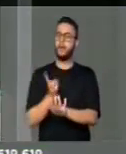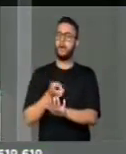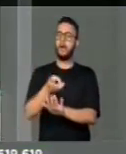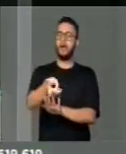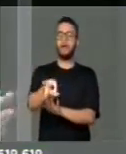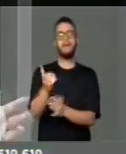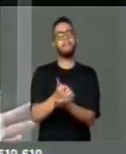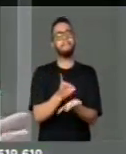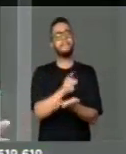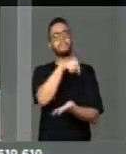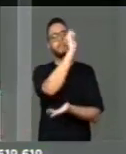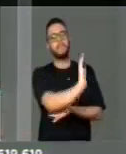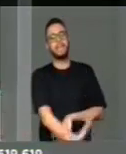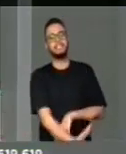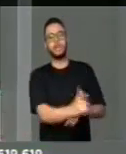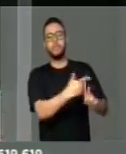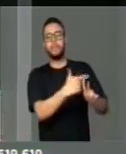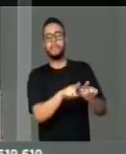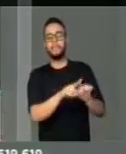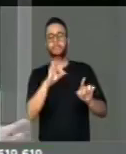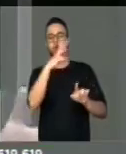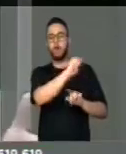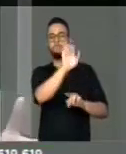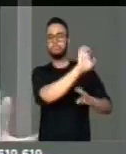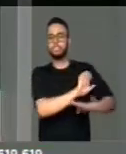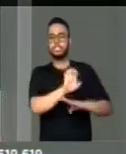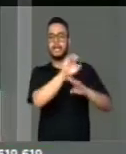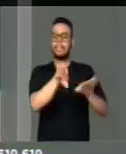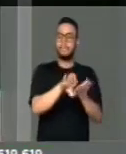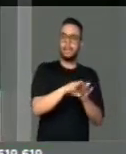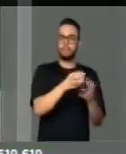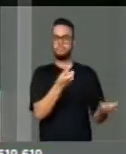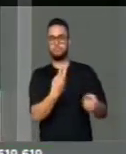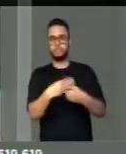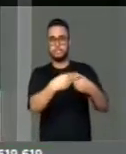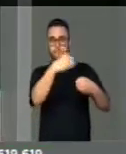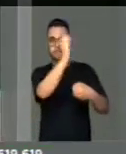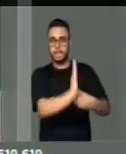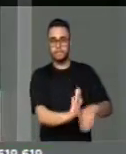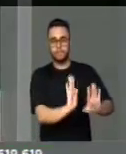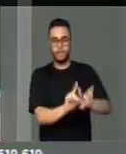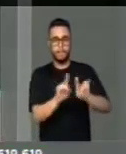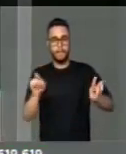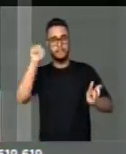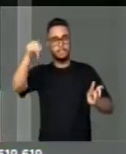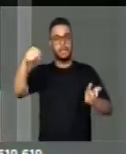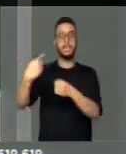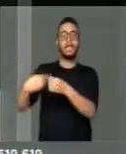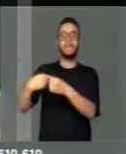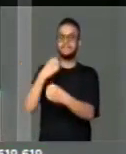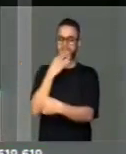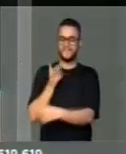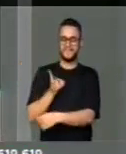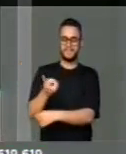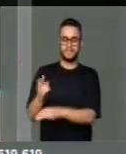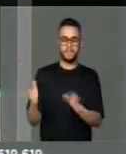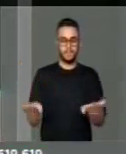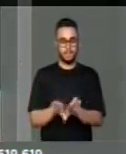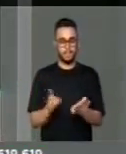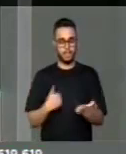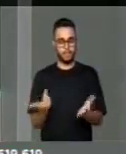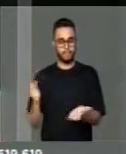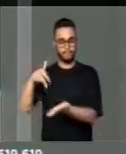Brasil, em todos os estados e em grande parte dos municípios brasileiros. Mas também, senhor presidente, eu ocupo a